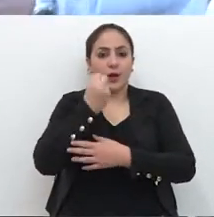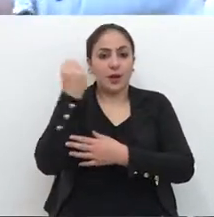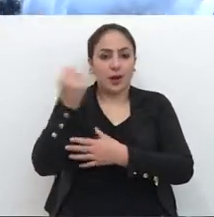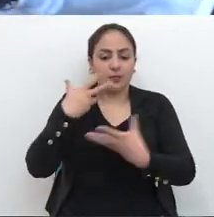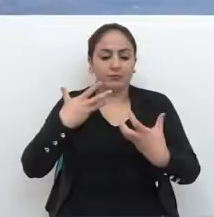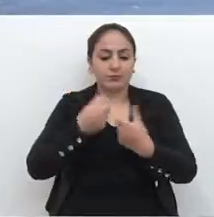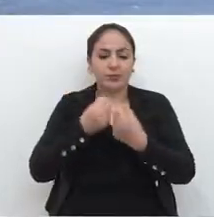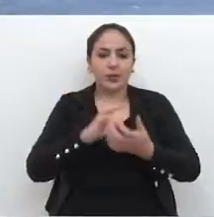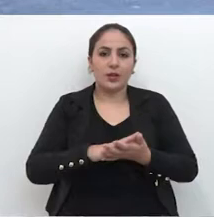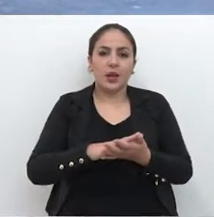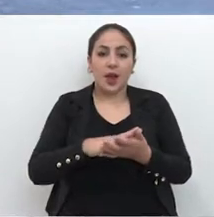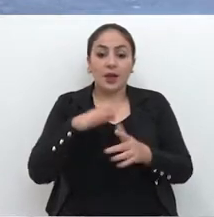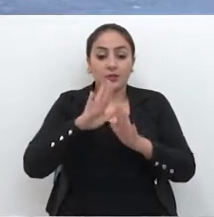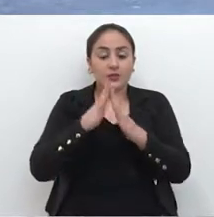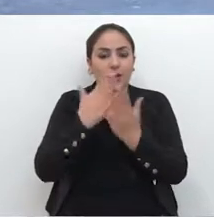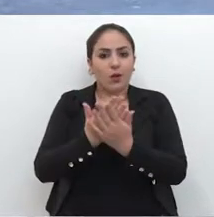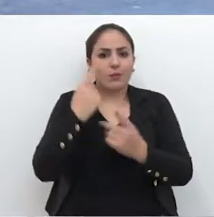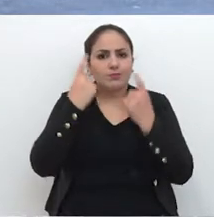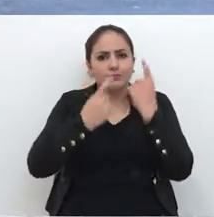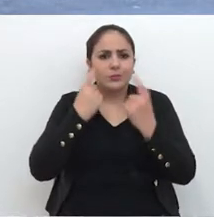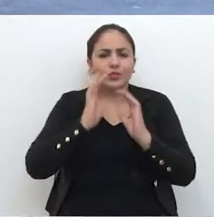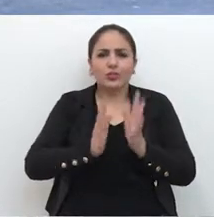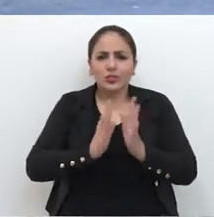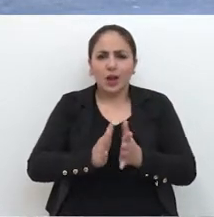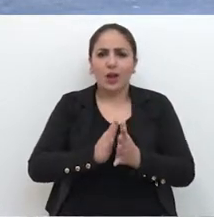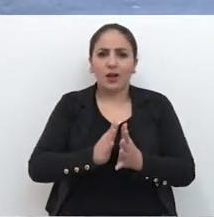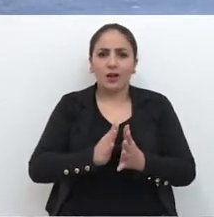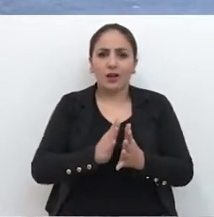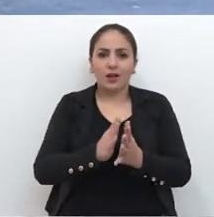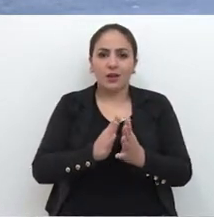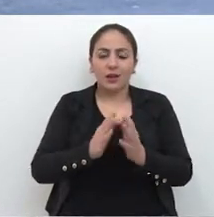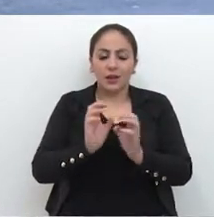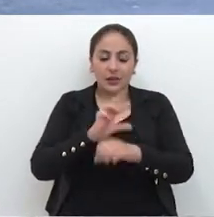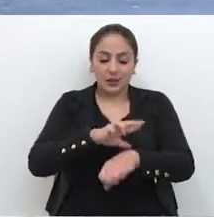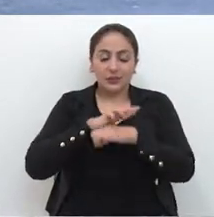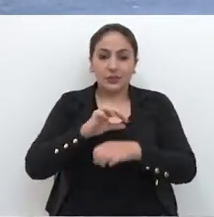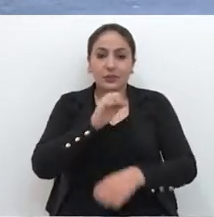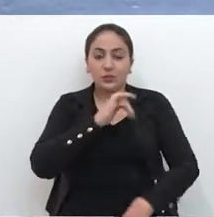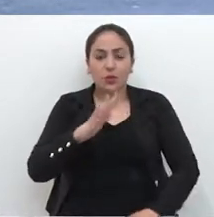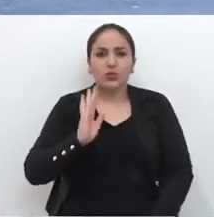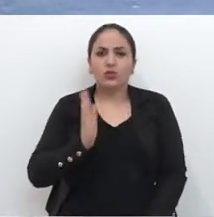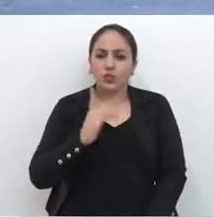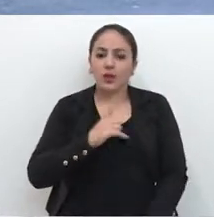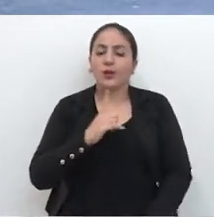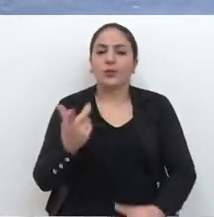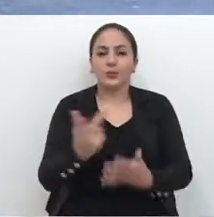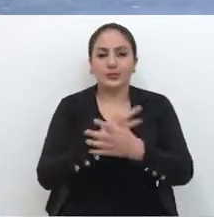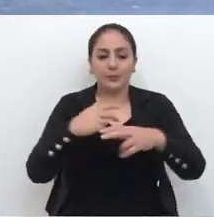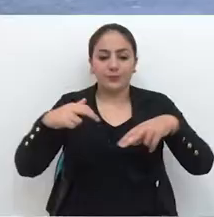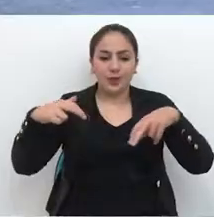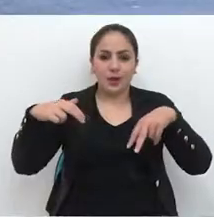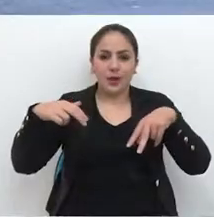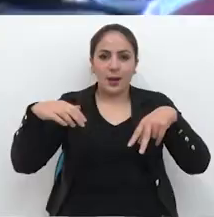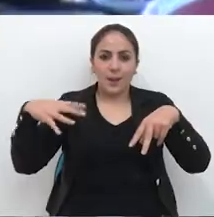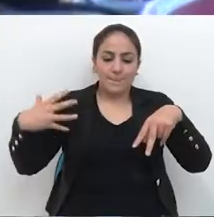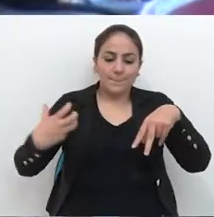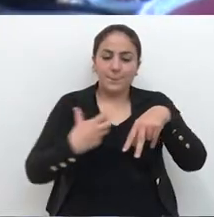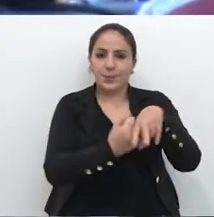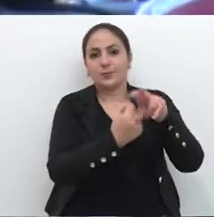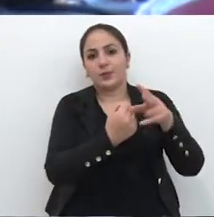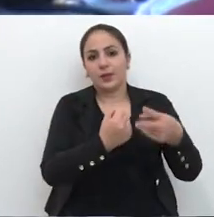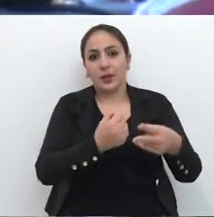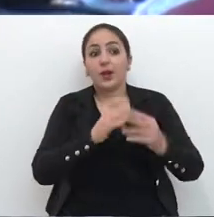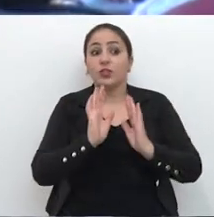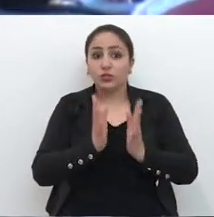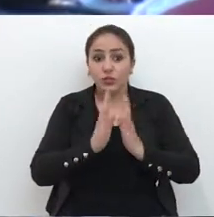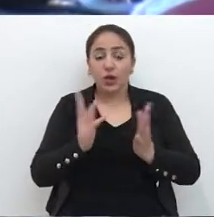acidentes. Realmente, a escola se preocupa com a segurança dos seus alunos. Nós já tivemos atropelamentos com